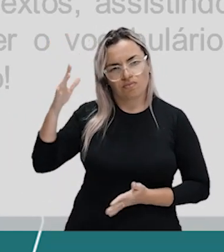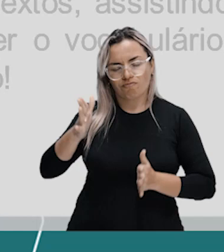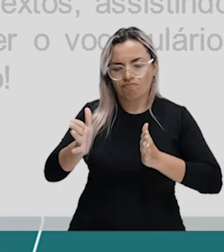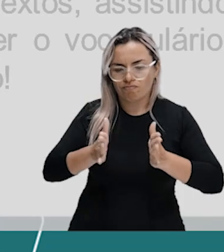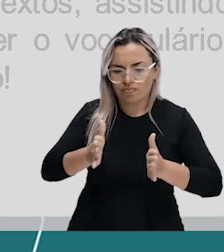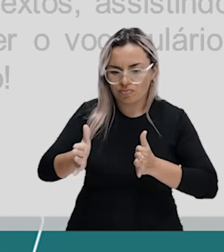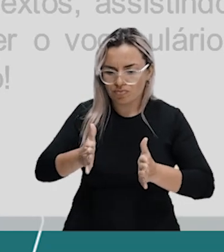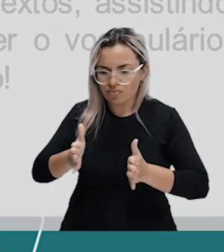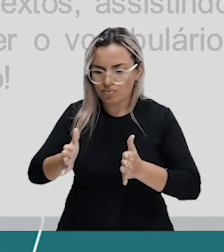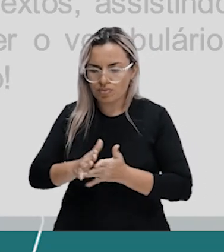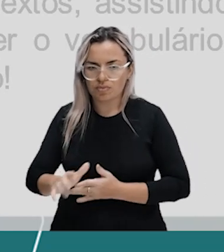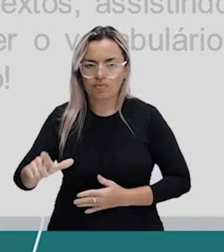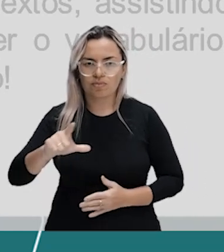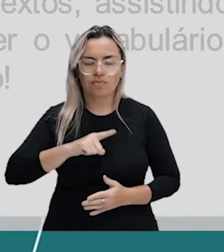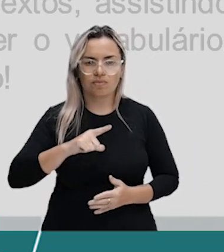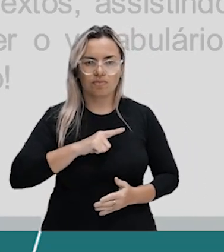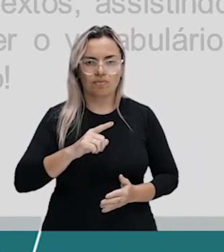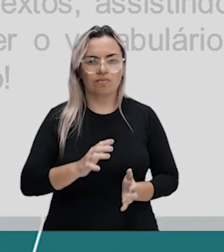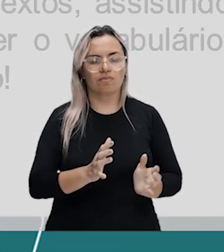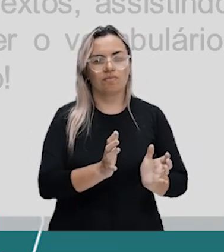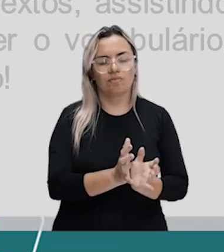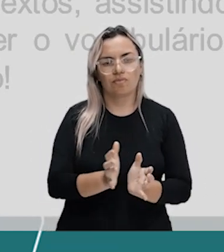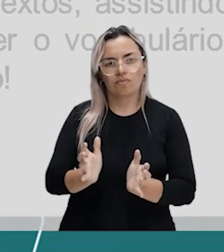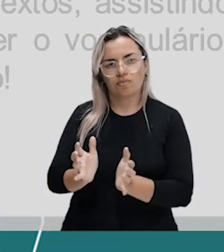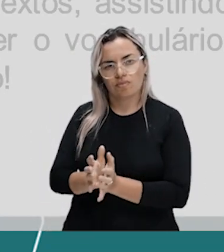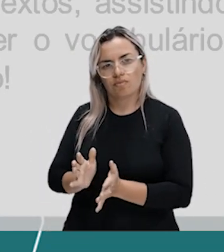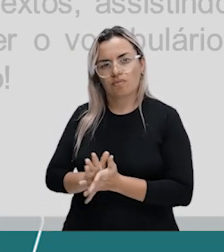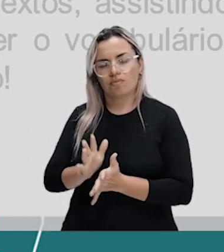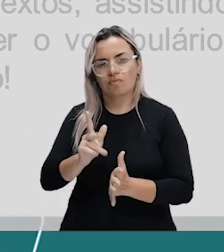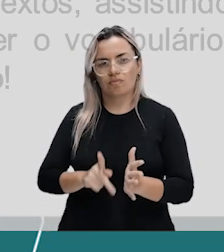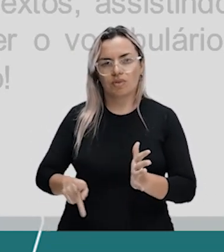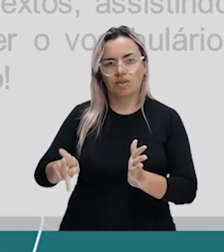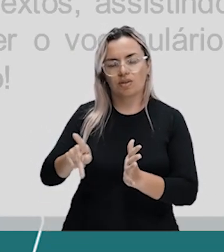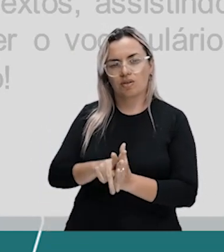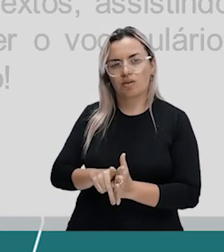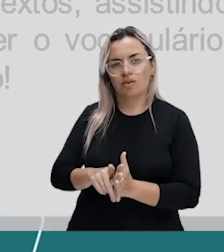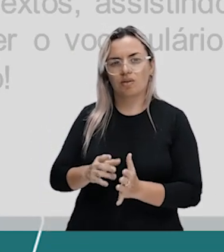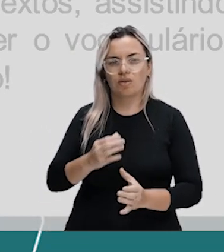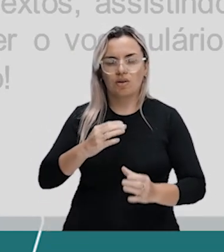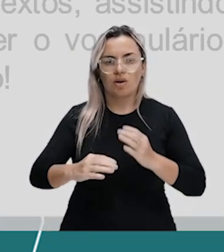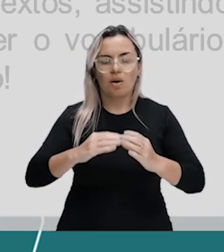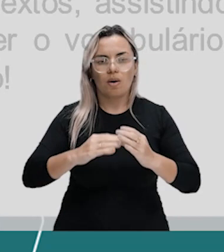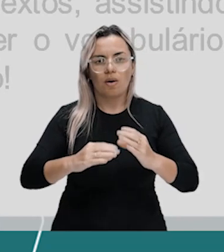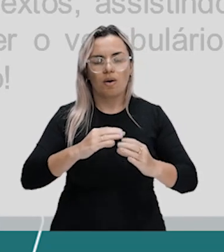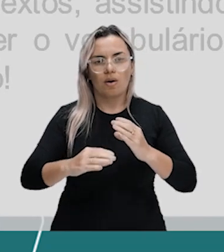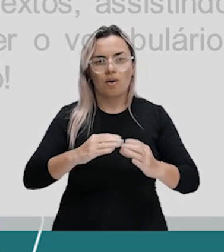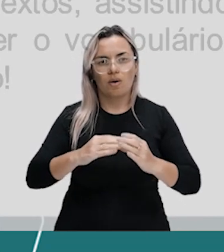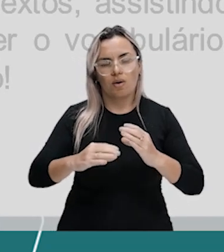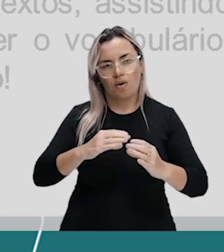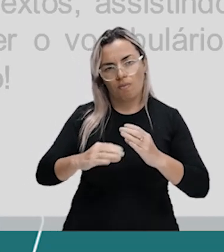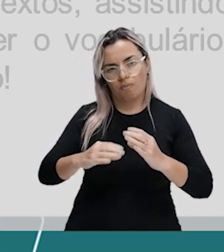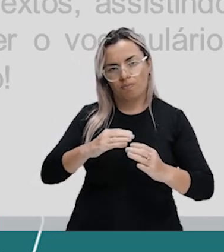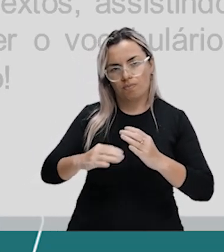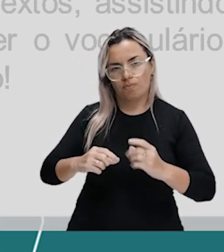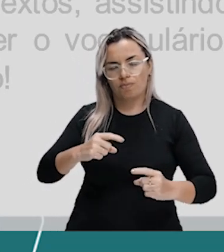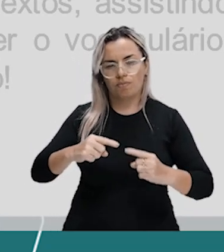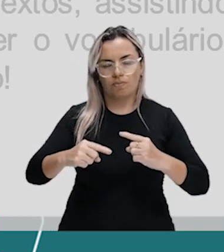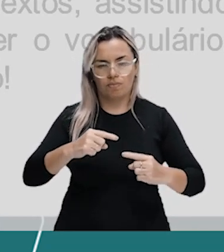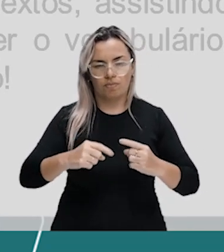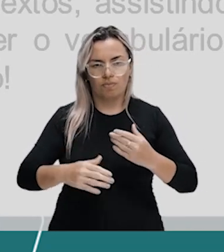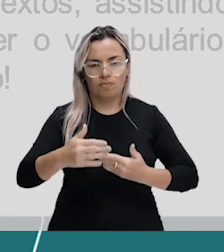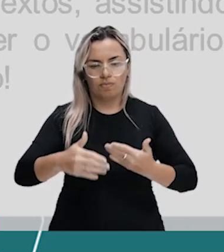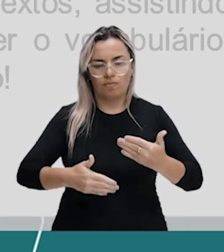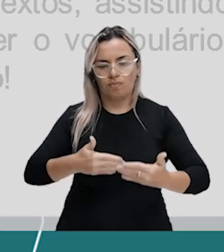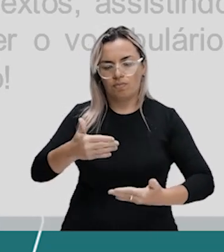tribo tem a sua própria forma de falar. O seu próprio dialeto. O seu